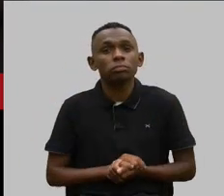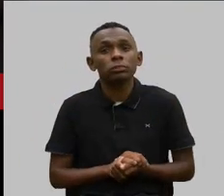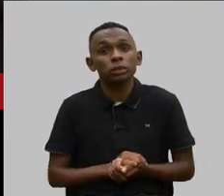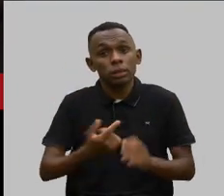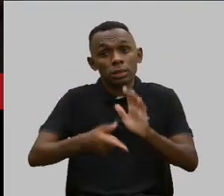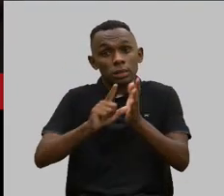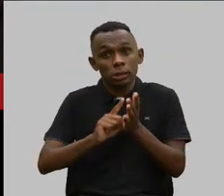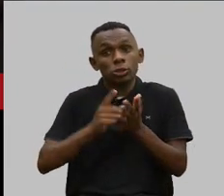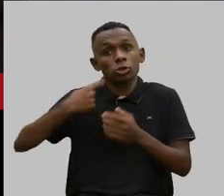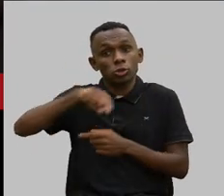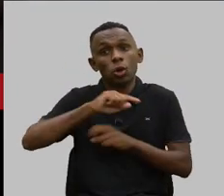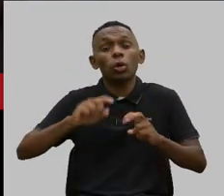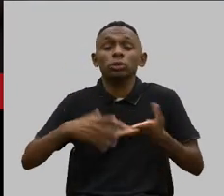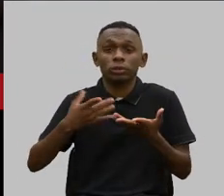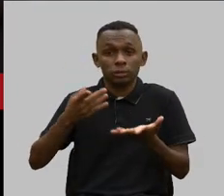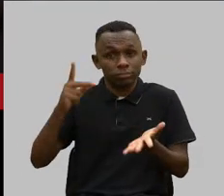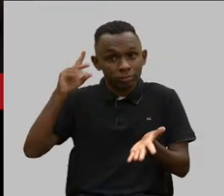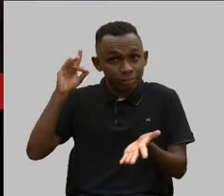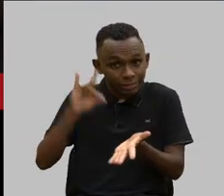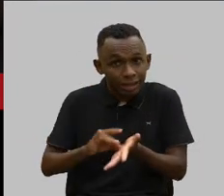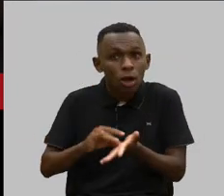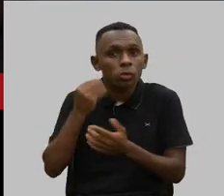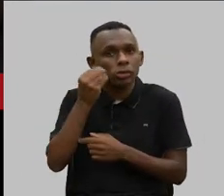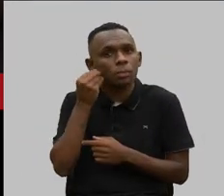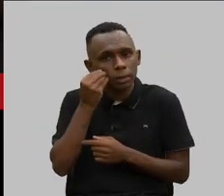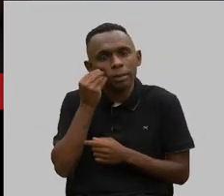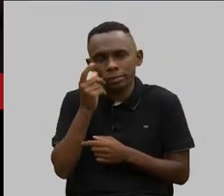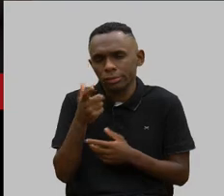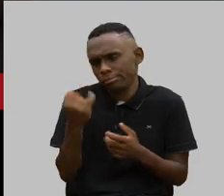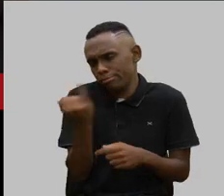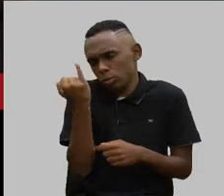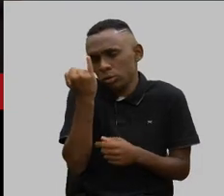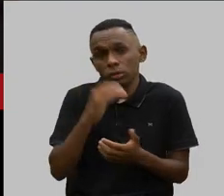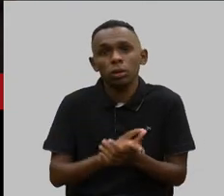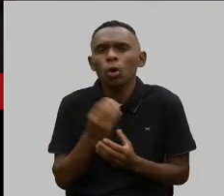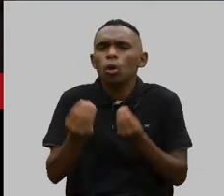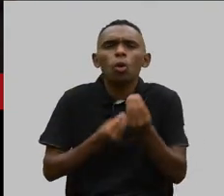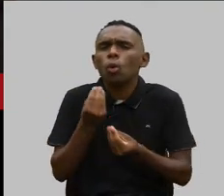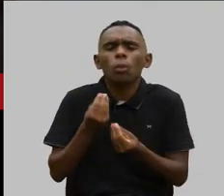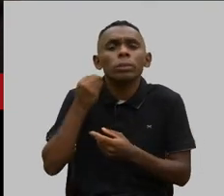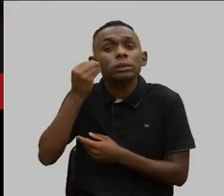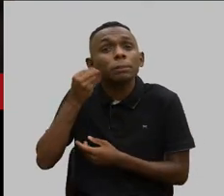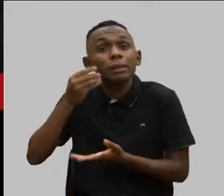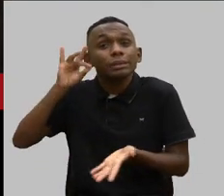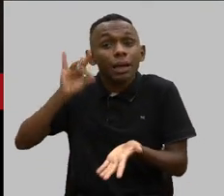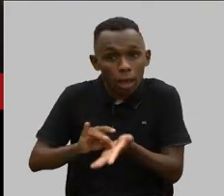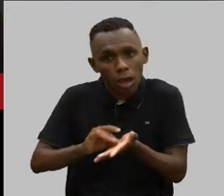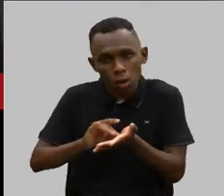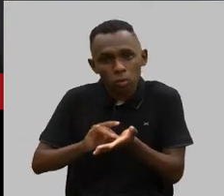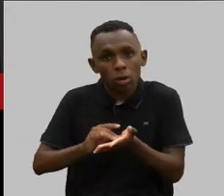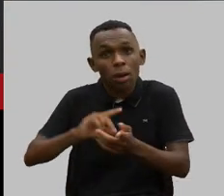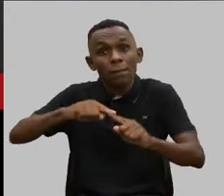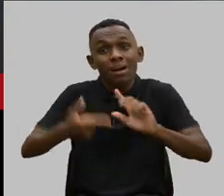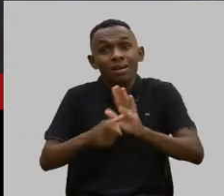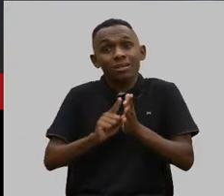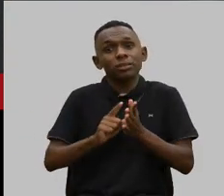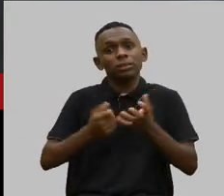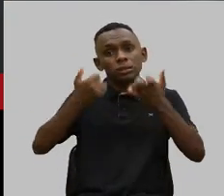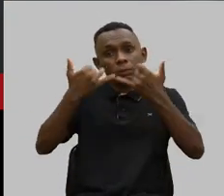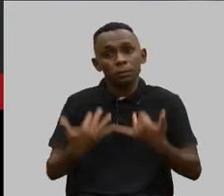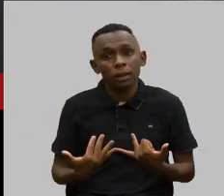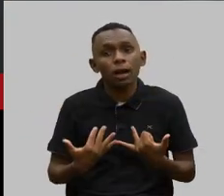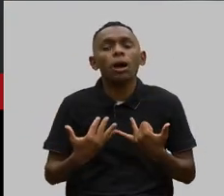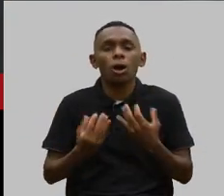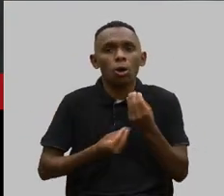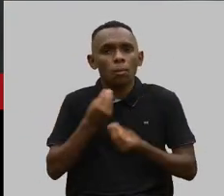antes de gente entrar na parte prática, que é claro que é o que interessa. Como é que eu vou fazer se o tratamento parou? Essa é a parte prática, mas a gente queria falar um pouquinho antes